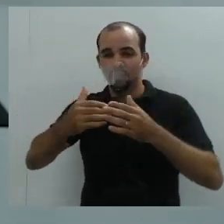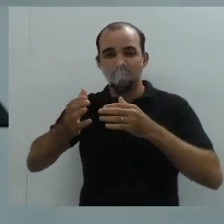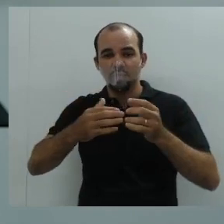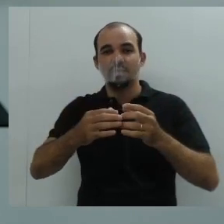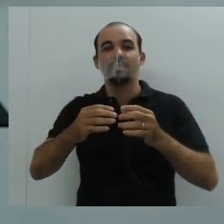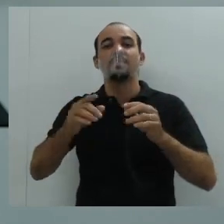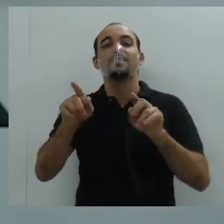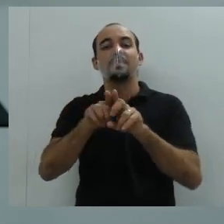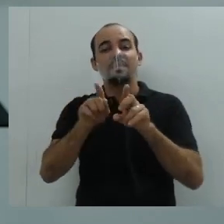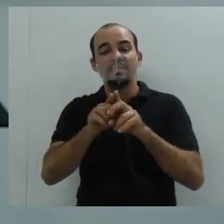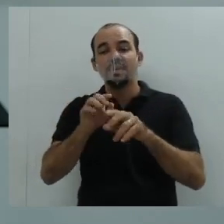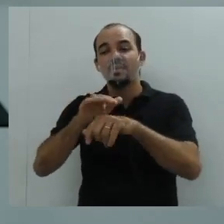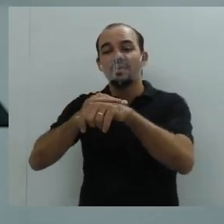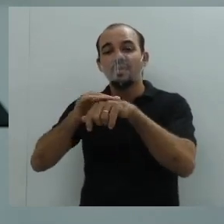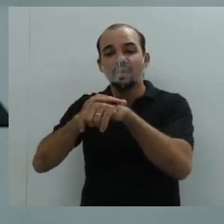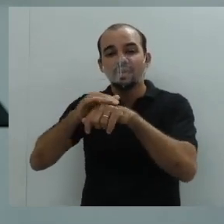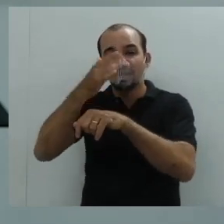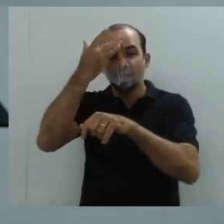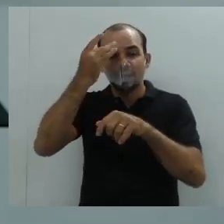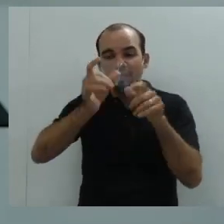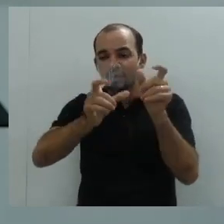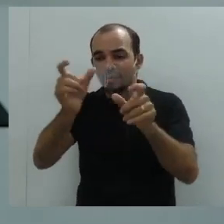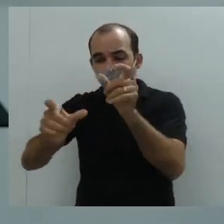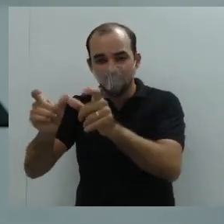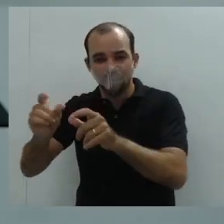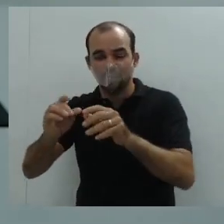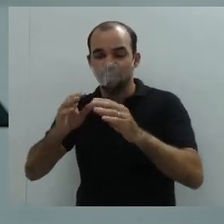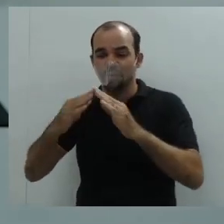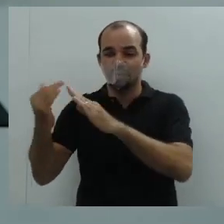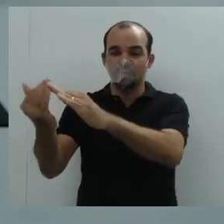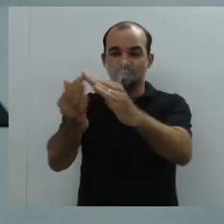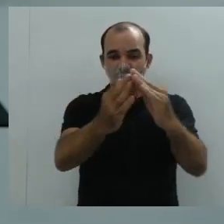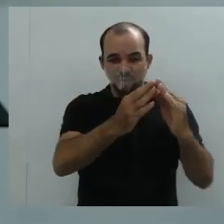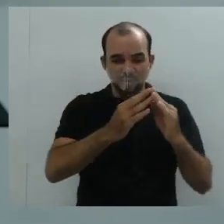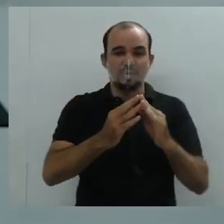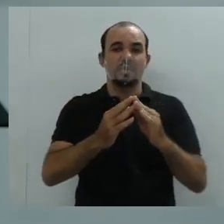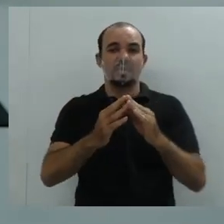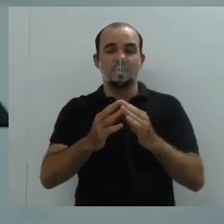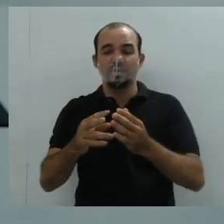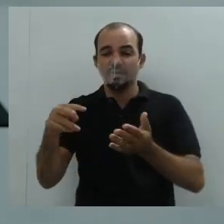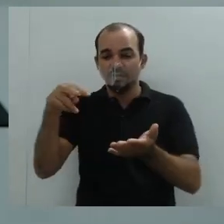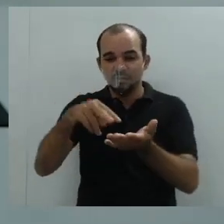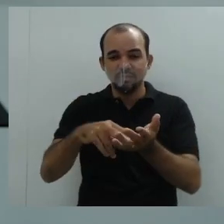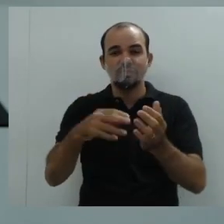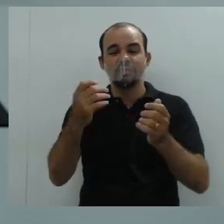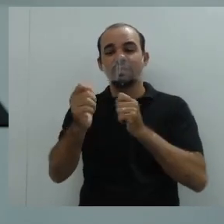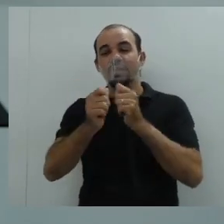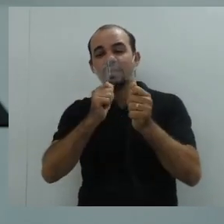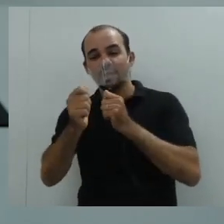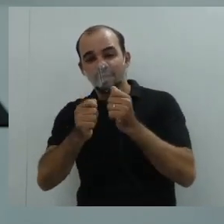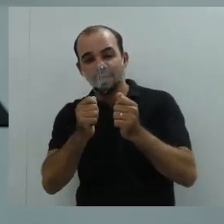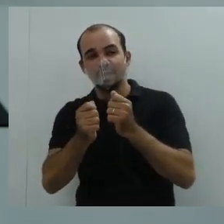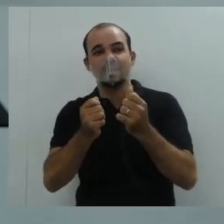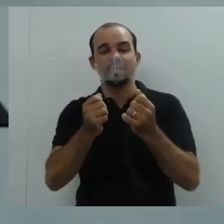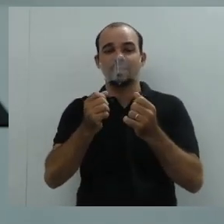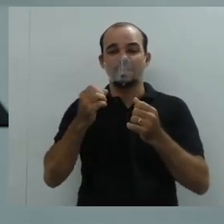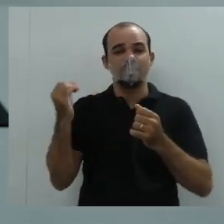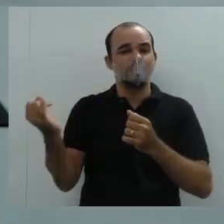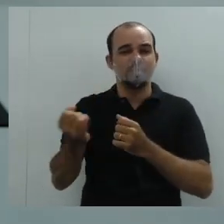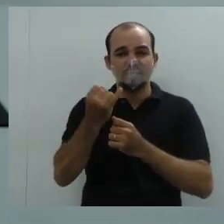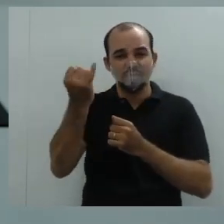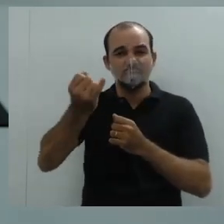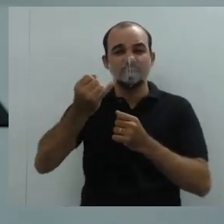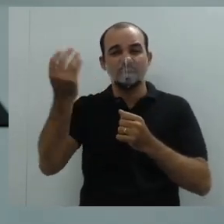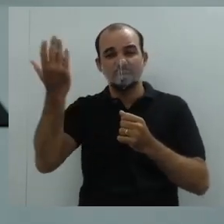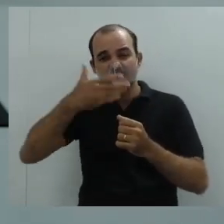bairro necessitam. Por isso é importante que a gente faça uma pesquisa de campo, que a gente converse com os vizinhos, que a gente converse com